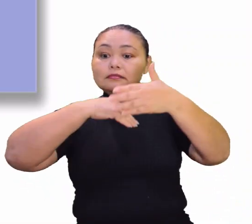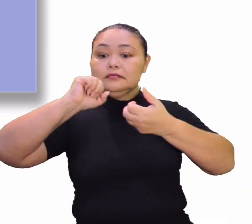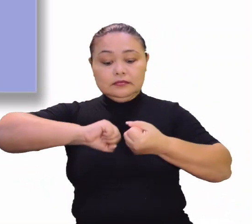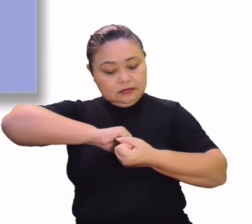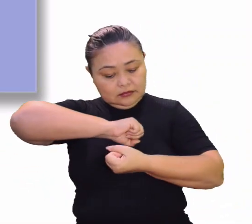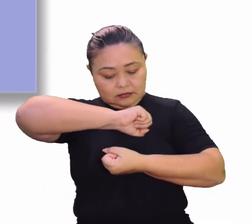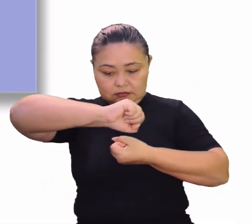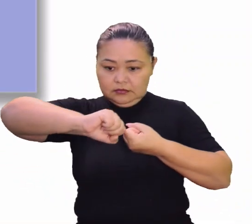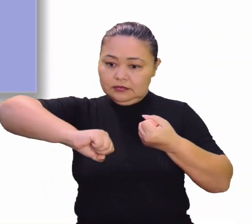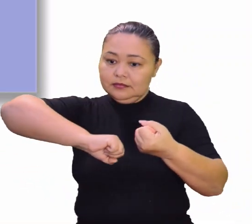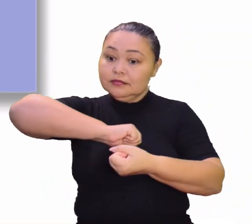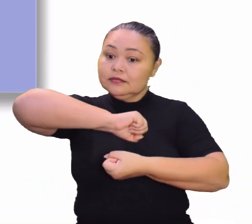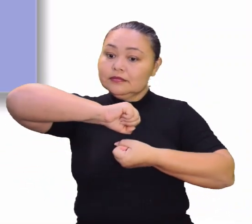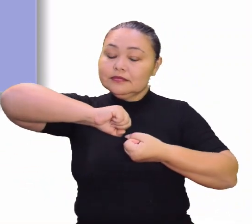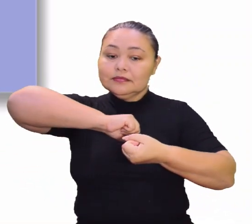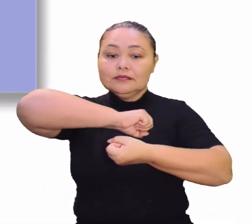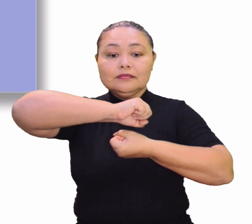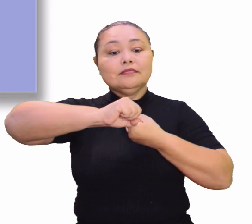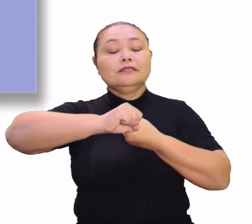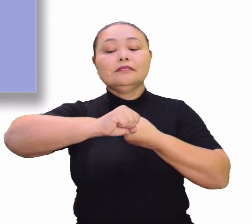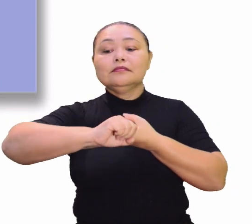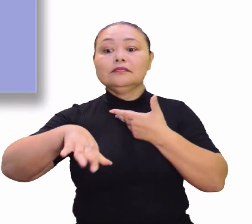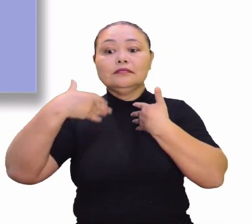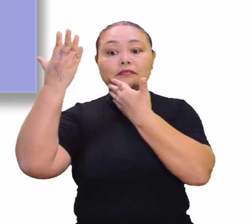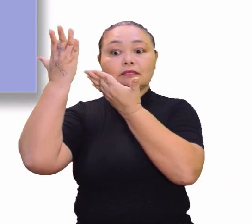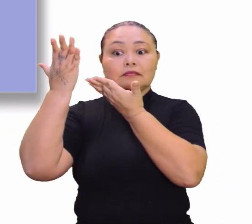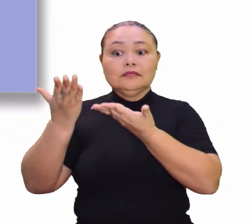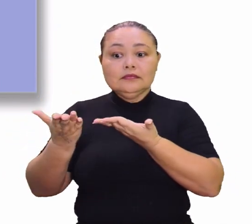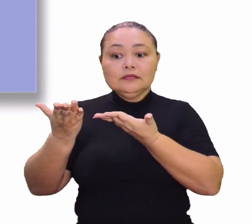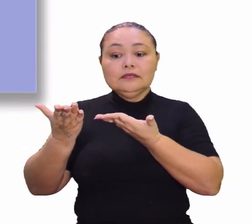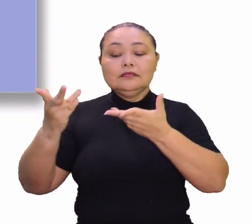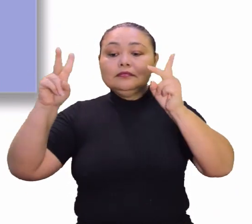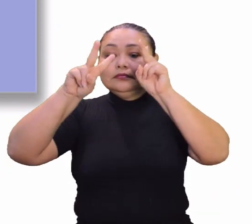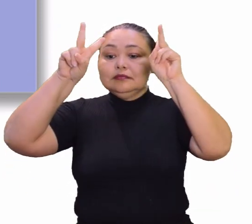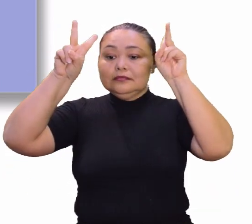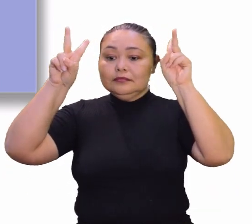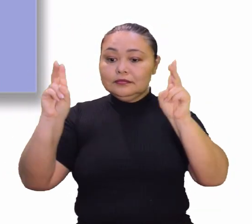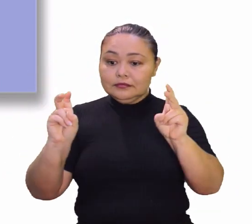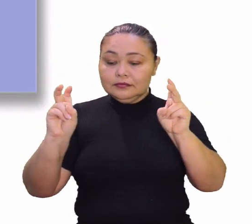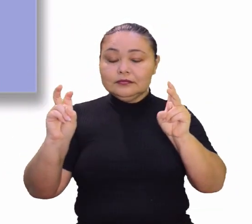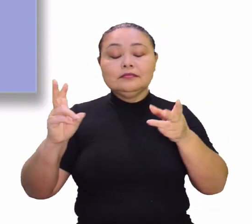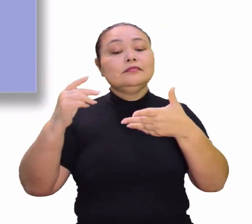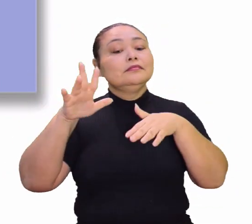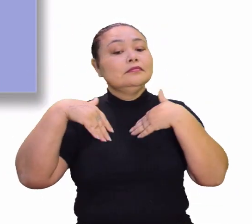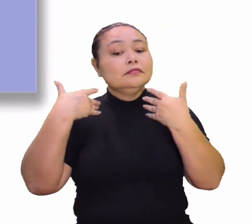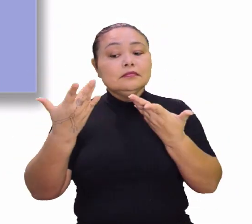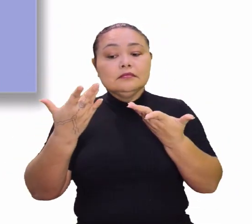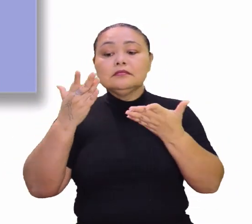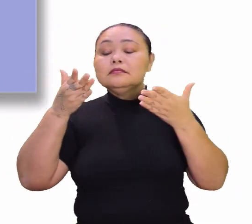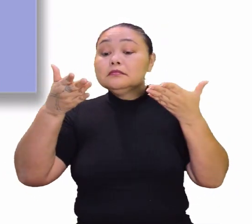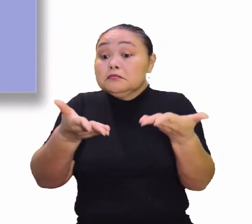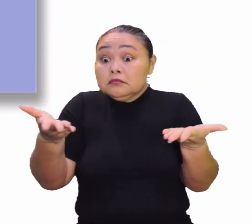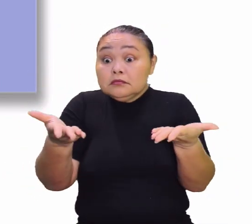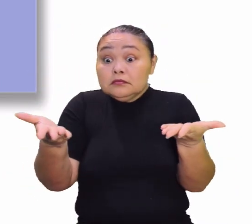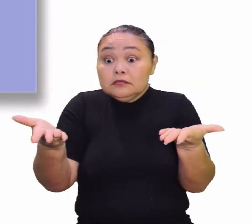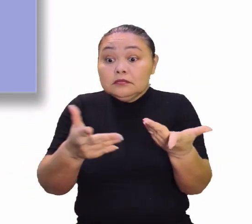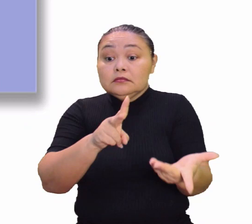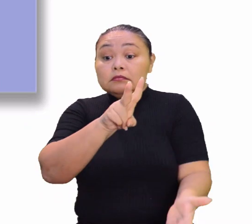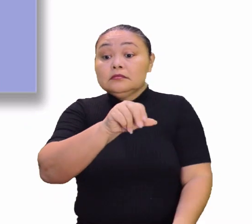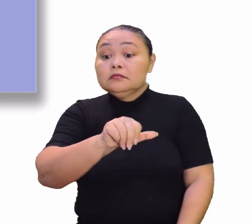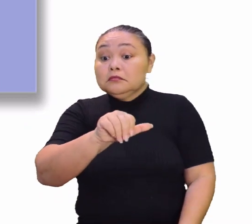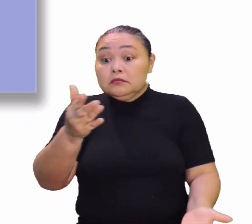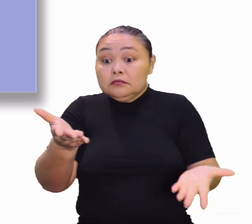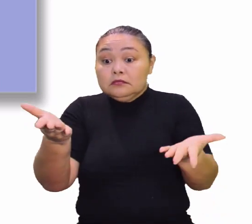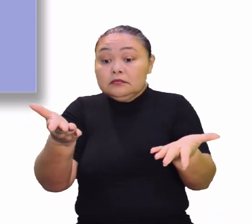desenvolvimento sustentável. Olha só o assunto. Um assunto em voga. Um